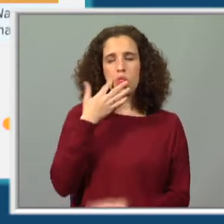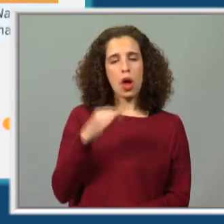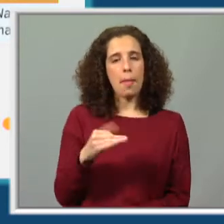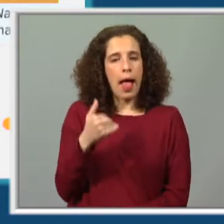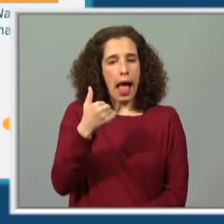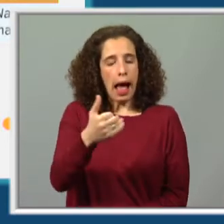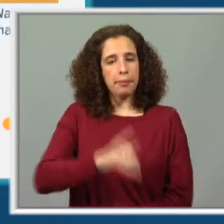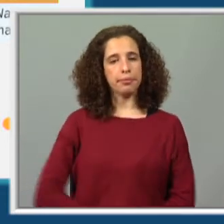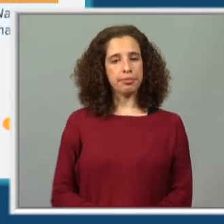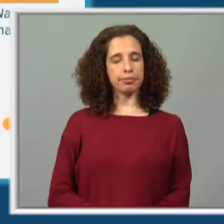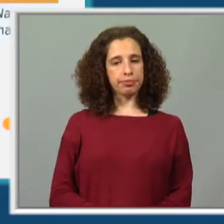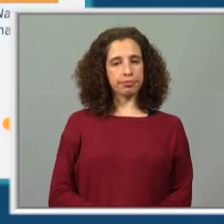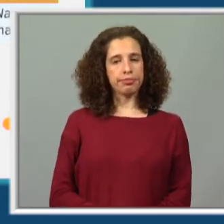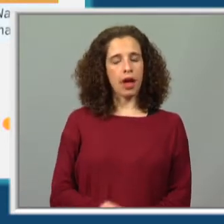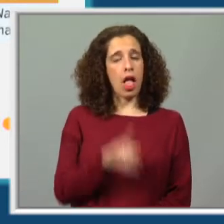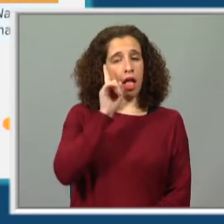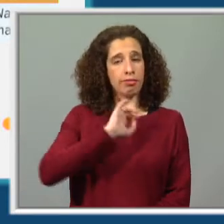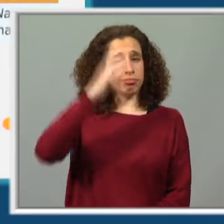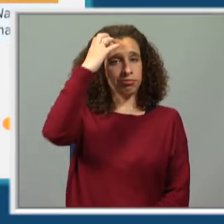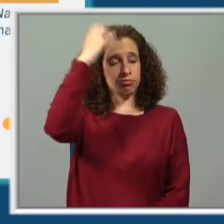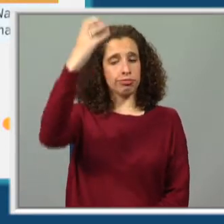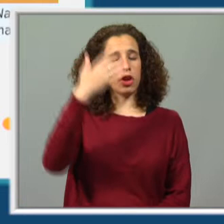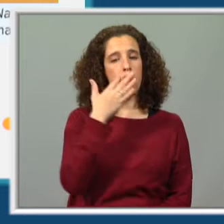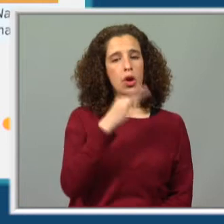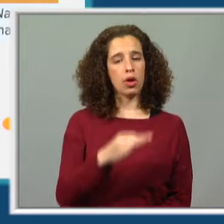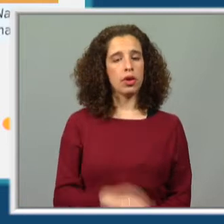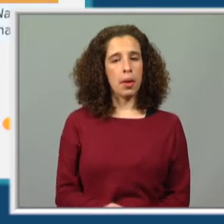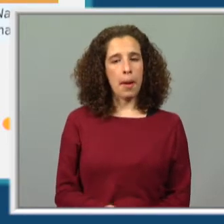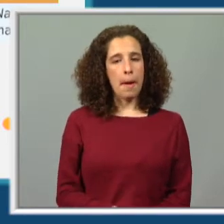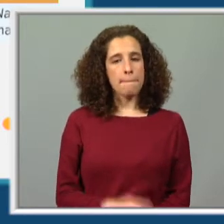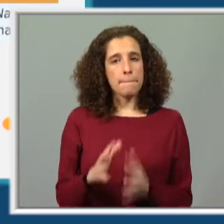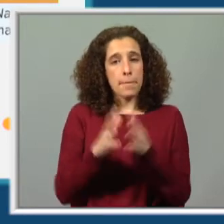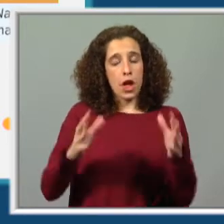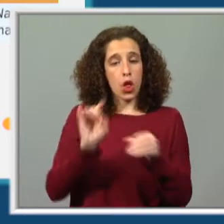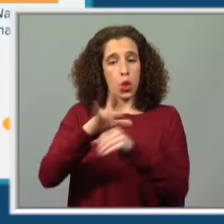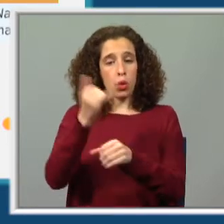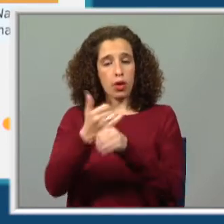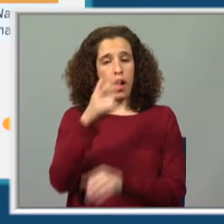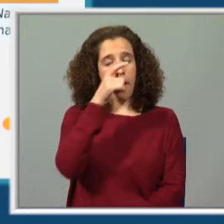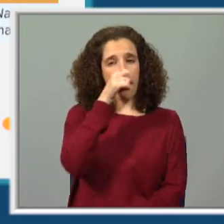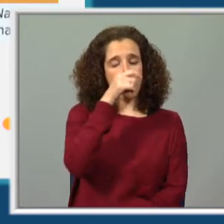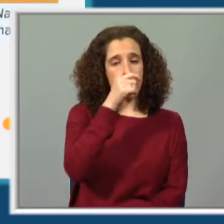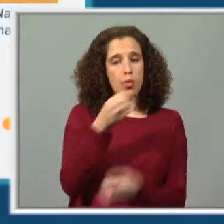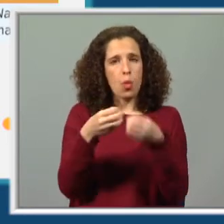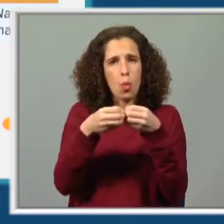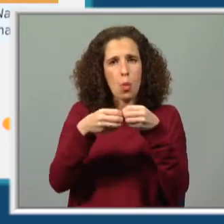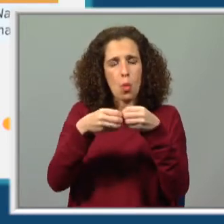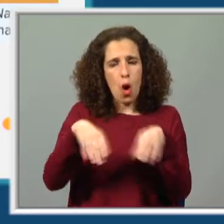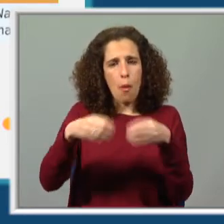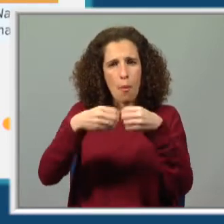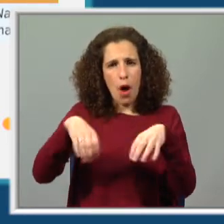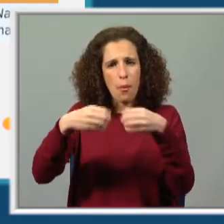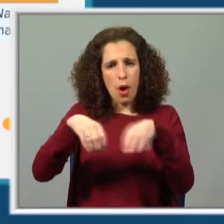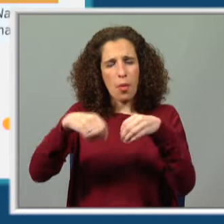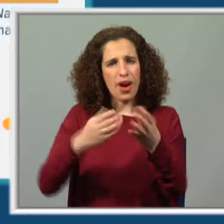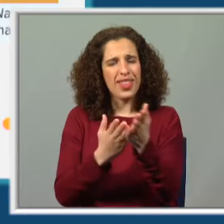existem a rainha, que normalmente é maior do que as outras formigas e põe ovos sem parar durante toda